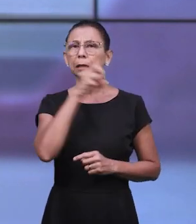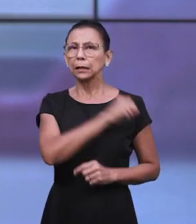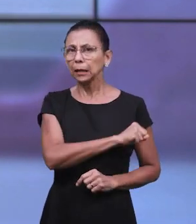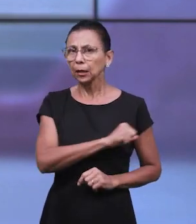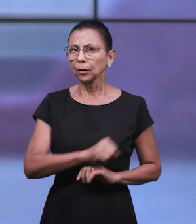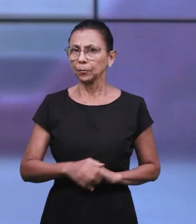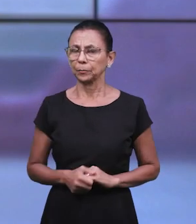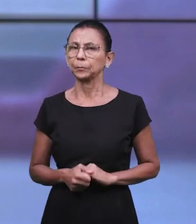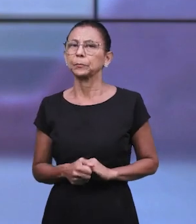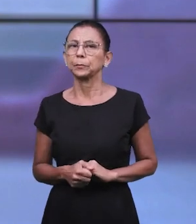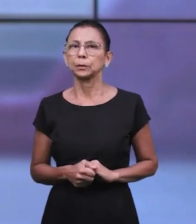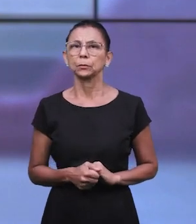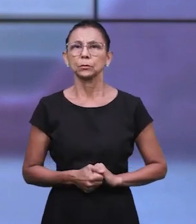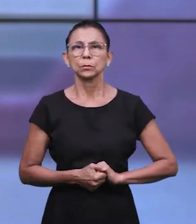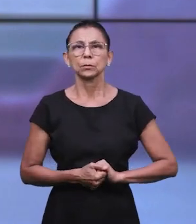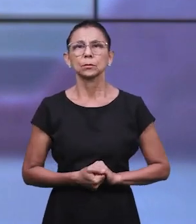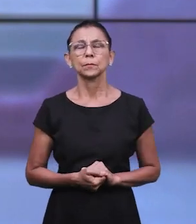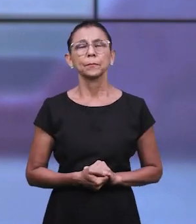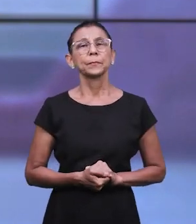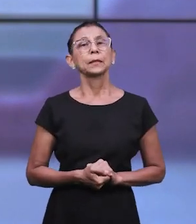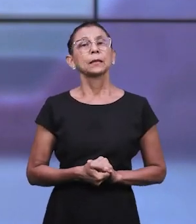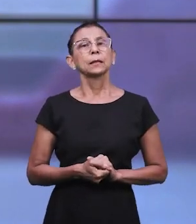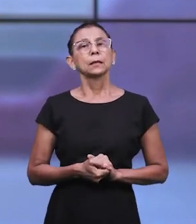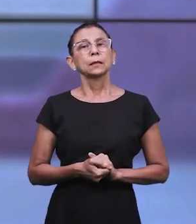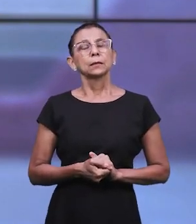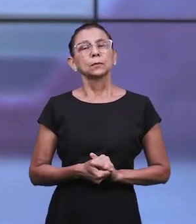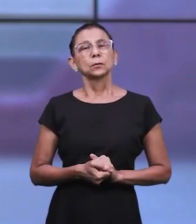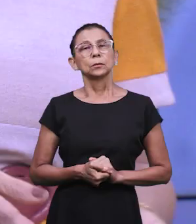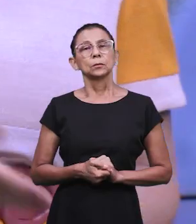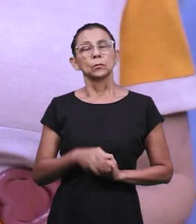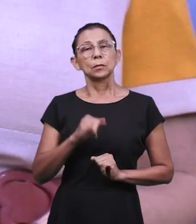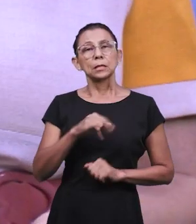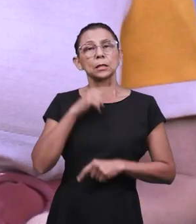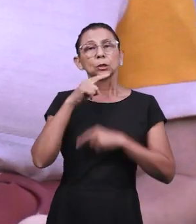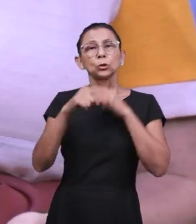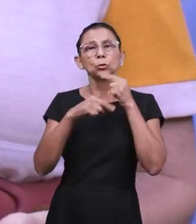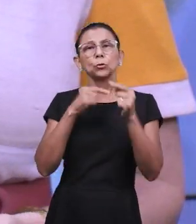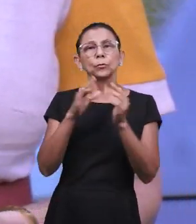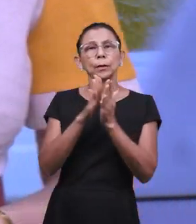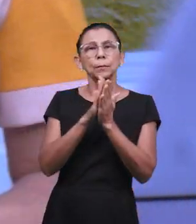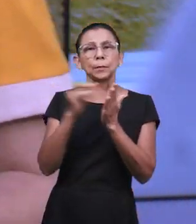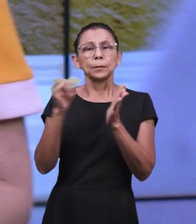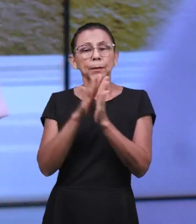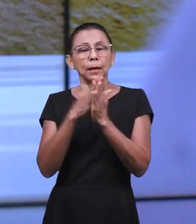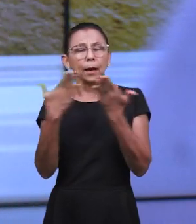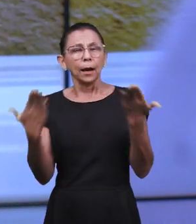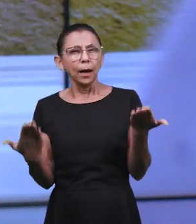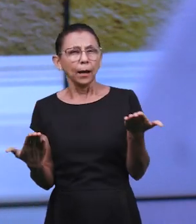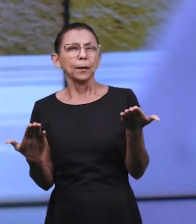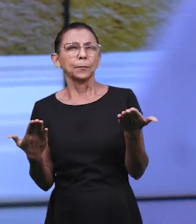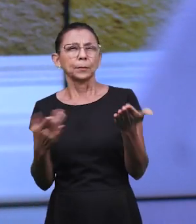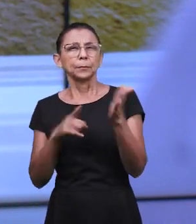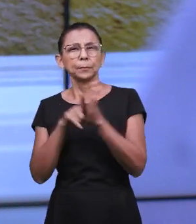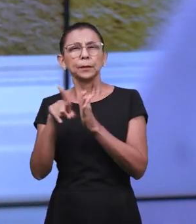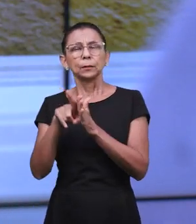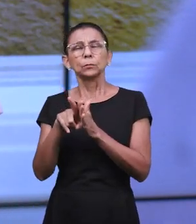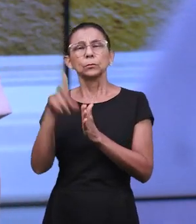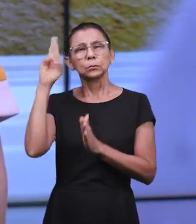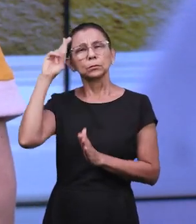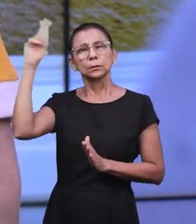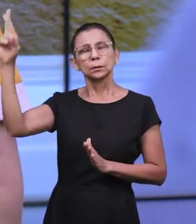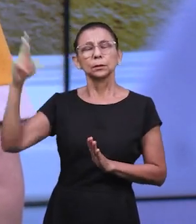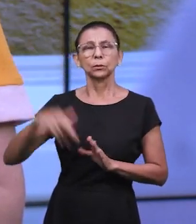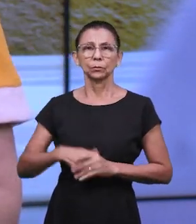mostre a fundamentação das suas respostas na Bíblia. Que, como Mardoqueu, nós possamos acompanhar o